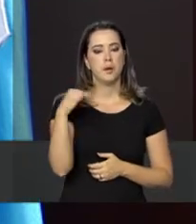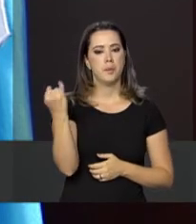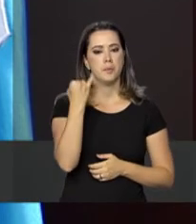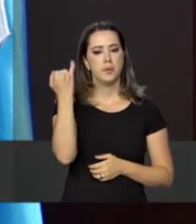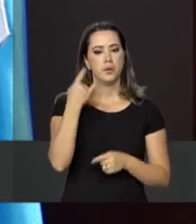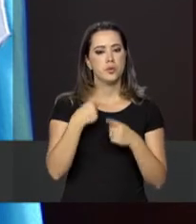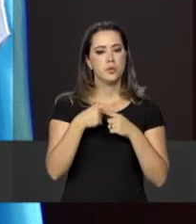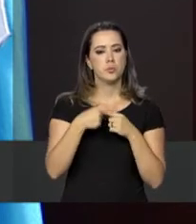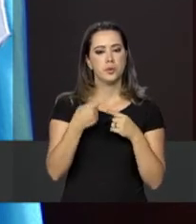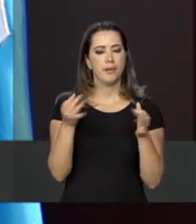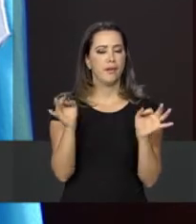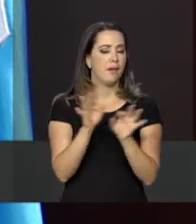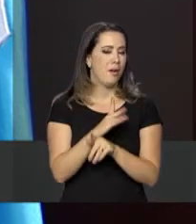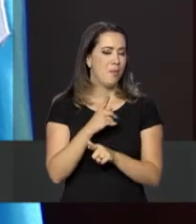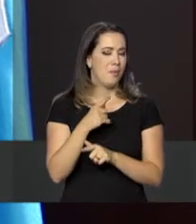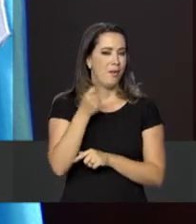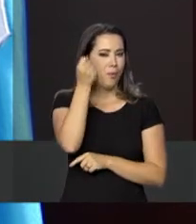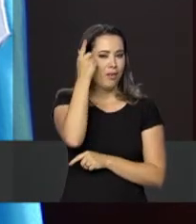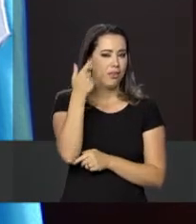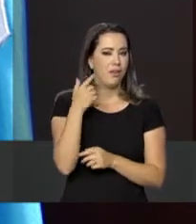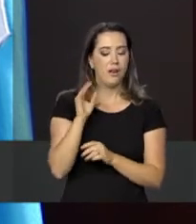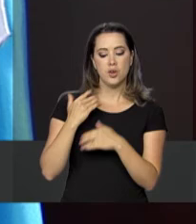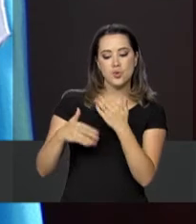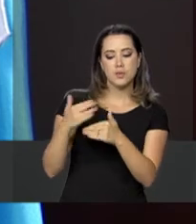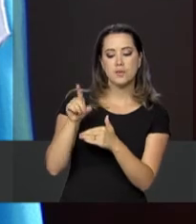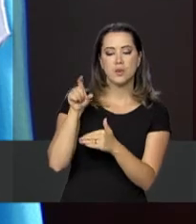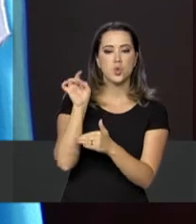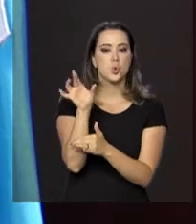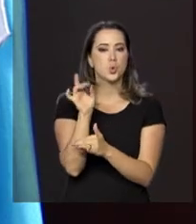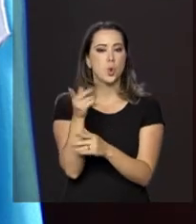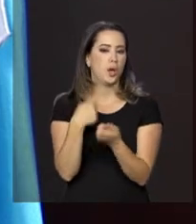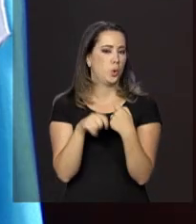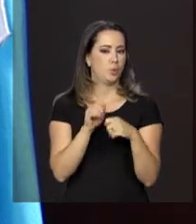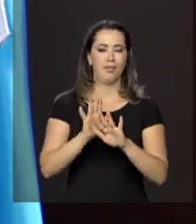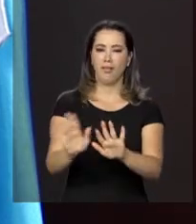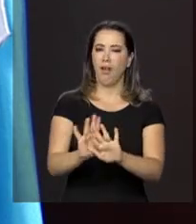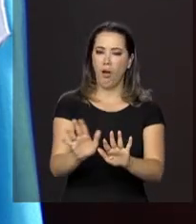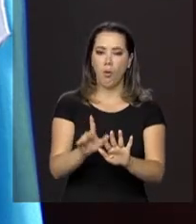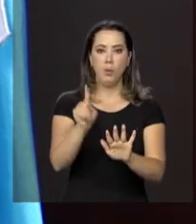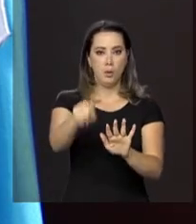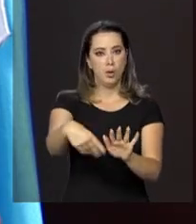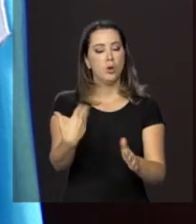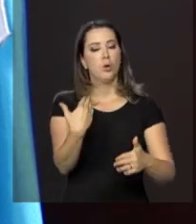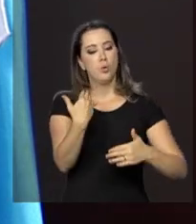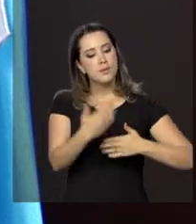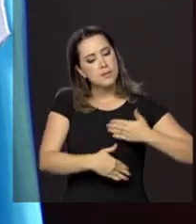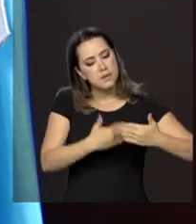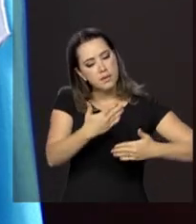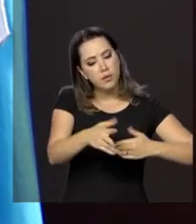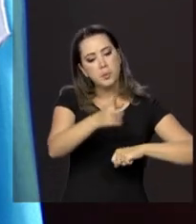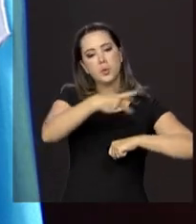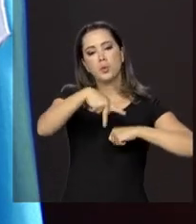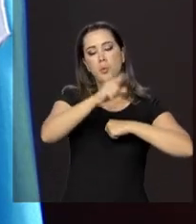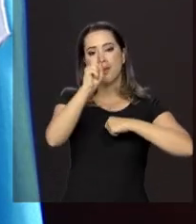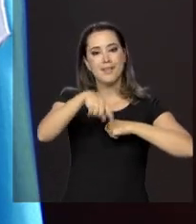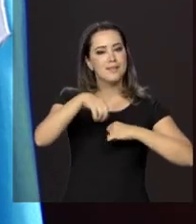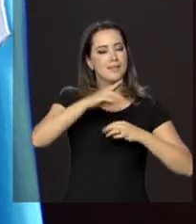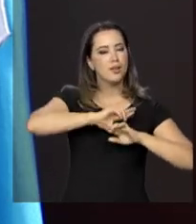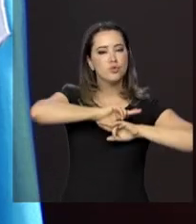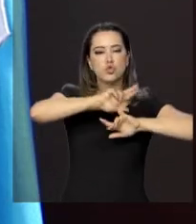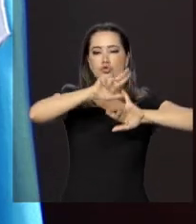ideia de que o desenvolvimento é só econômico. Ele traz as outras dimensões para entender que o desenvolvimento, de fato, é um fenômeno